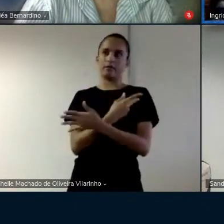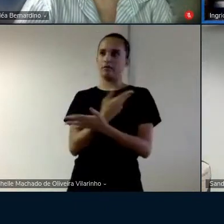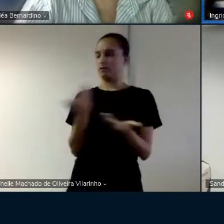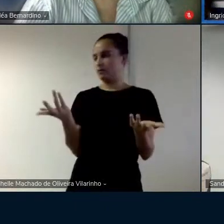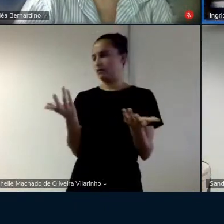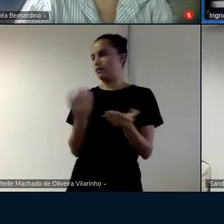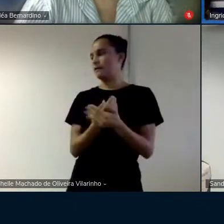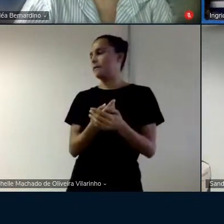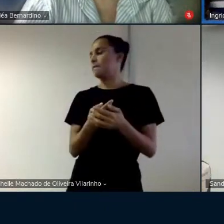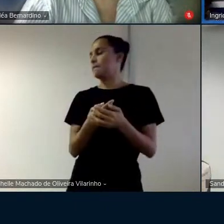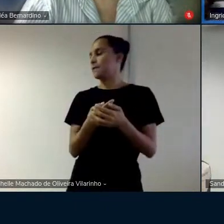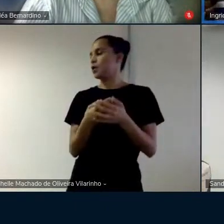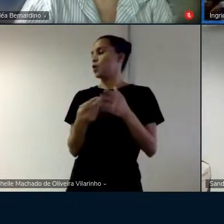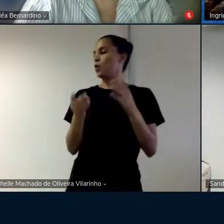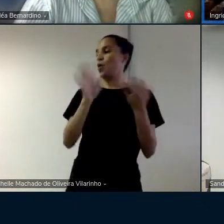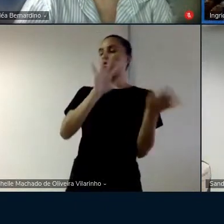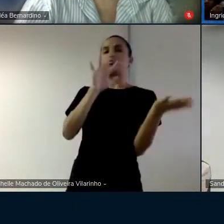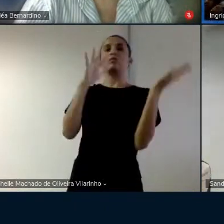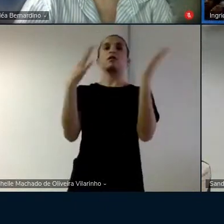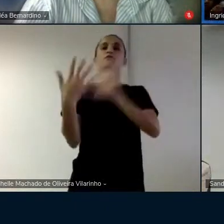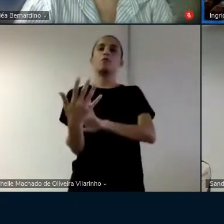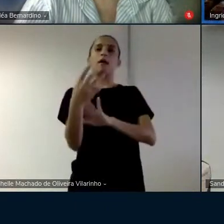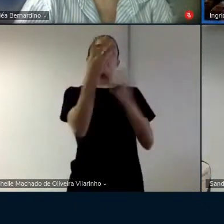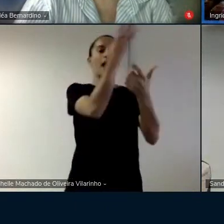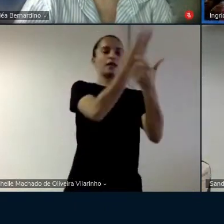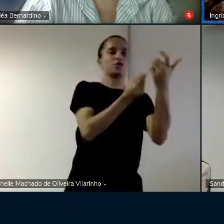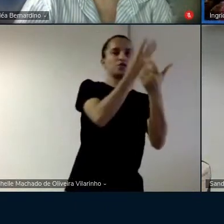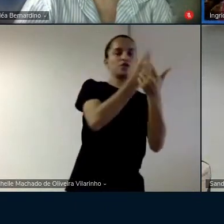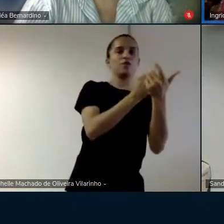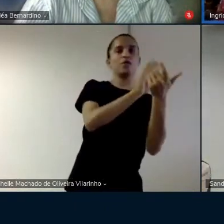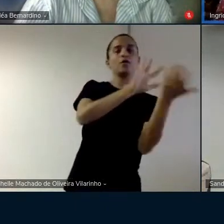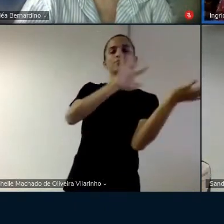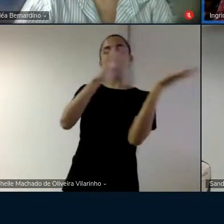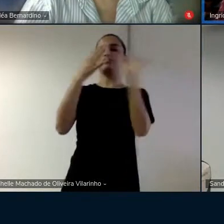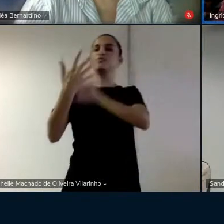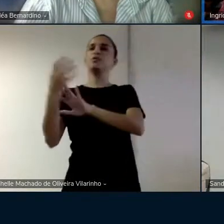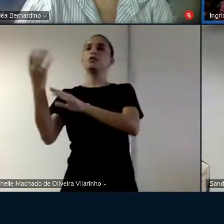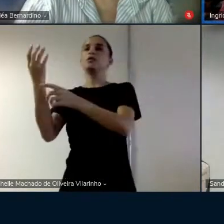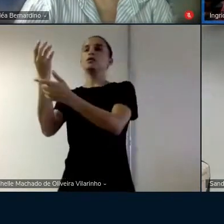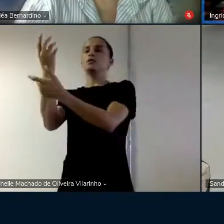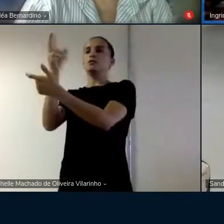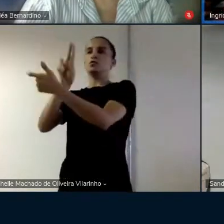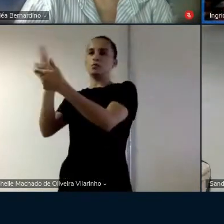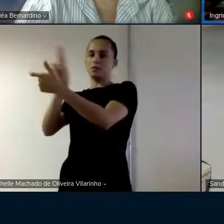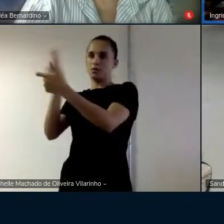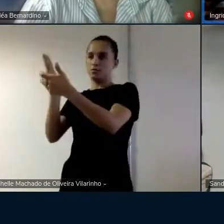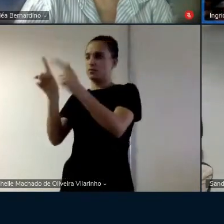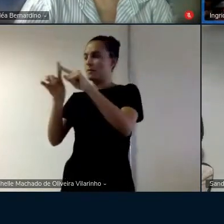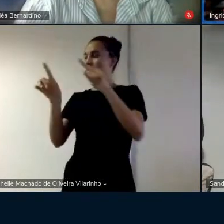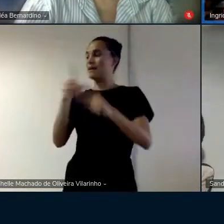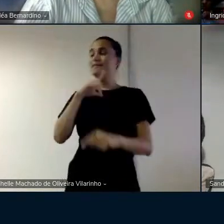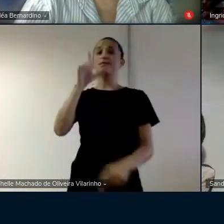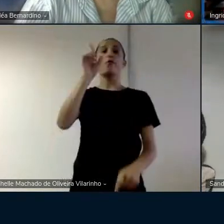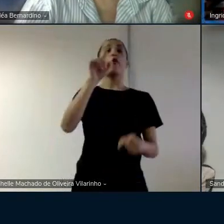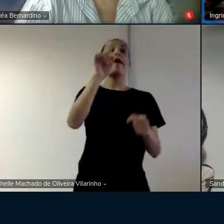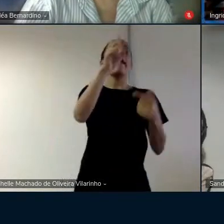que aconteceu você escreveu transformar adjetivos e substantivos no slide 71 mas você tem verbo mas são